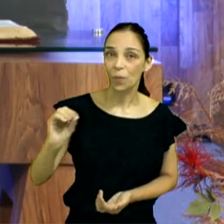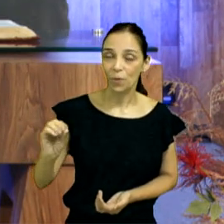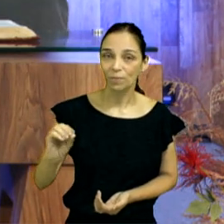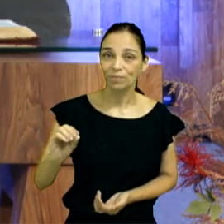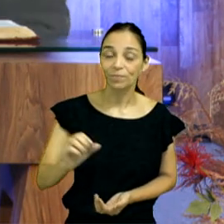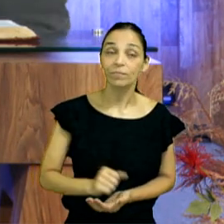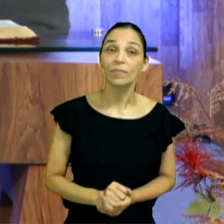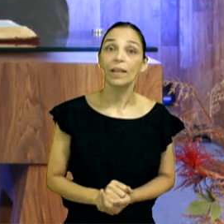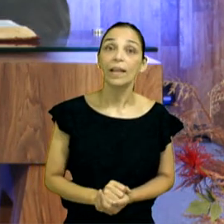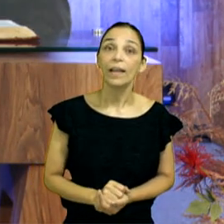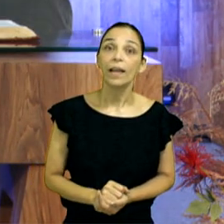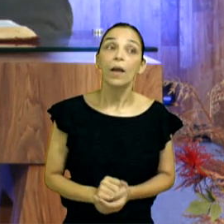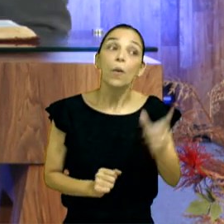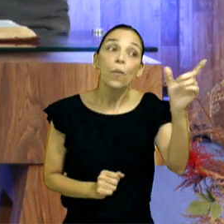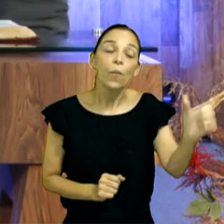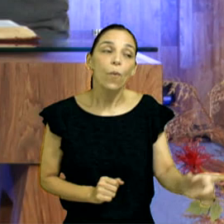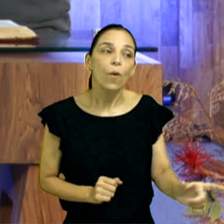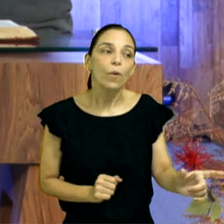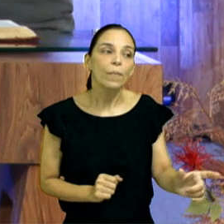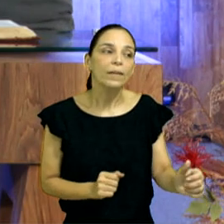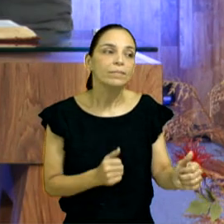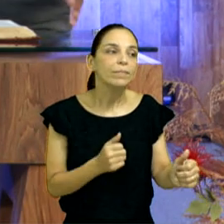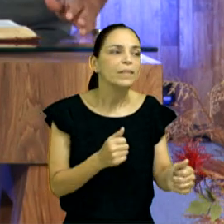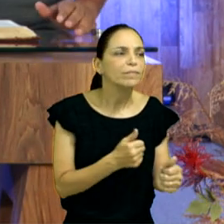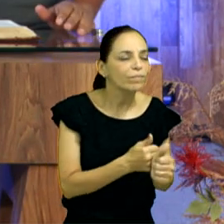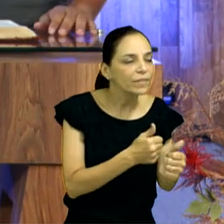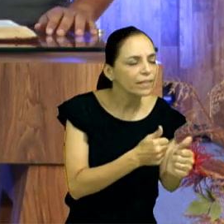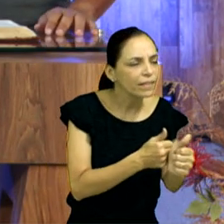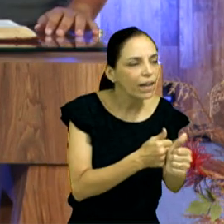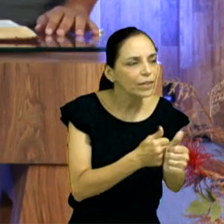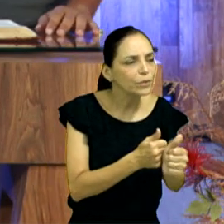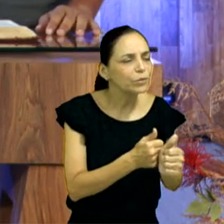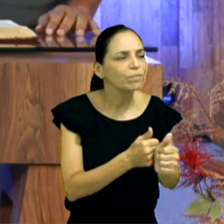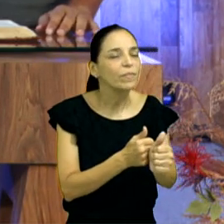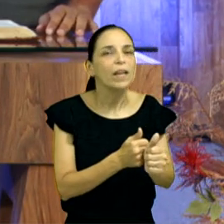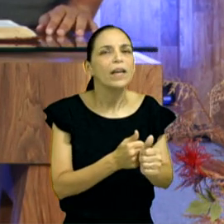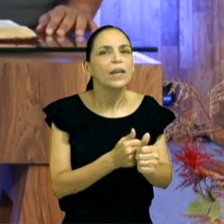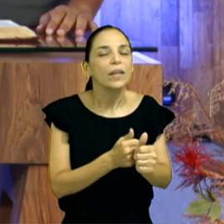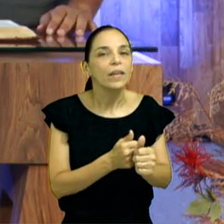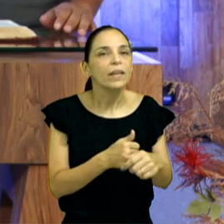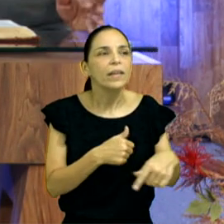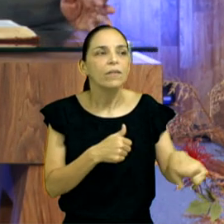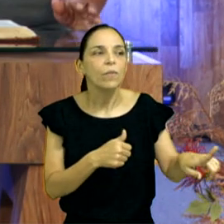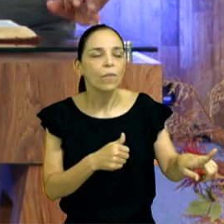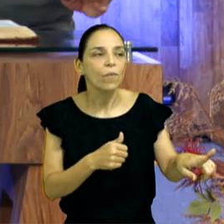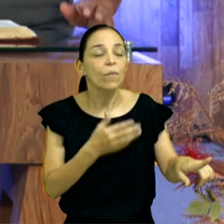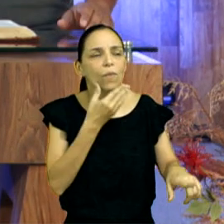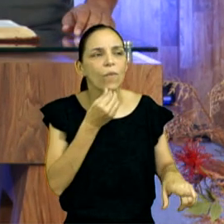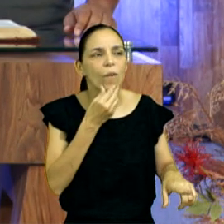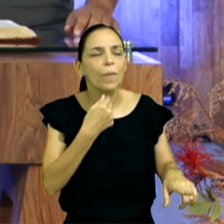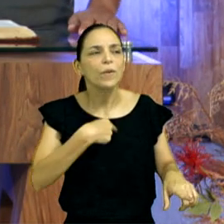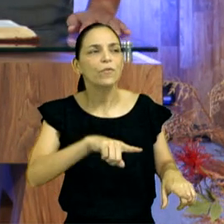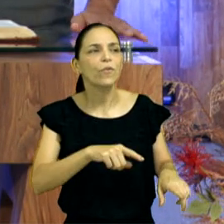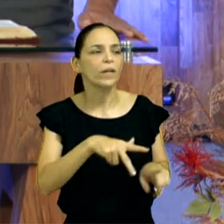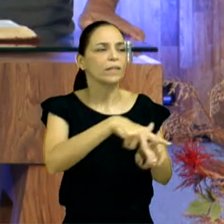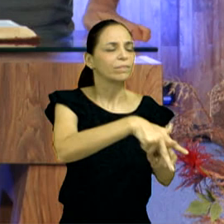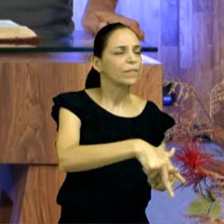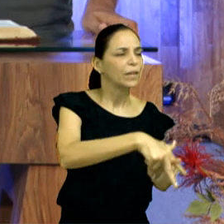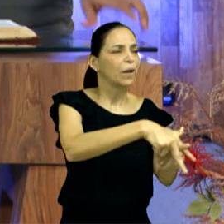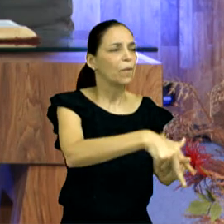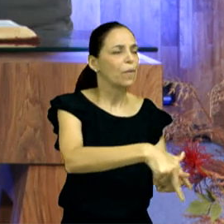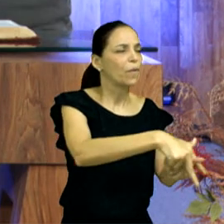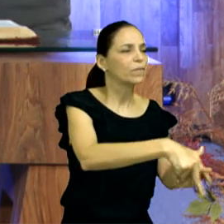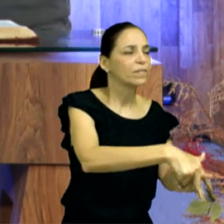e o Senhor o colocou ali, correndo do lado da carruagem, colocou Felipe correndo do lado da carruagem, porque o Eunuco estava lendo Isaías, e não lembrava de nada,